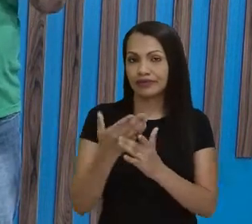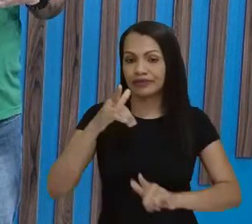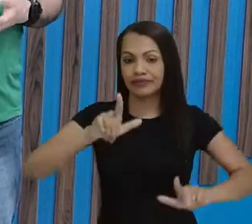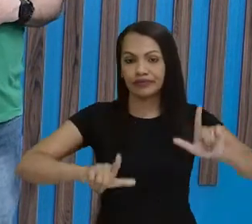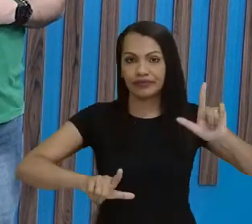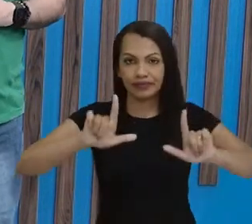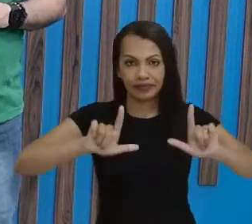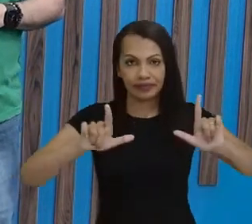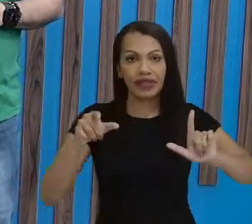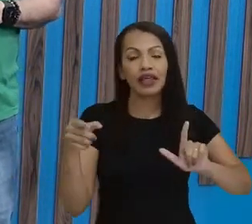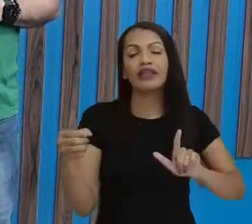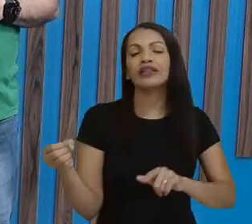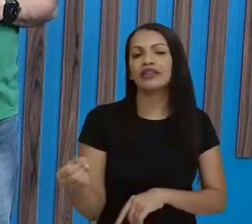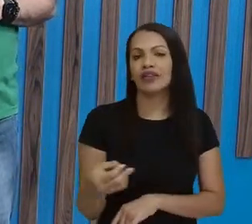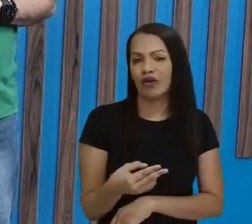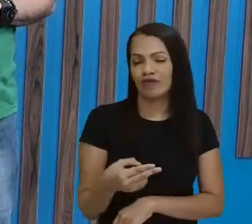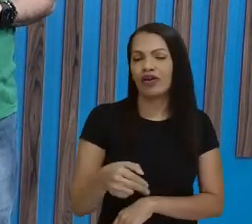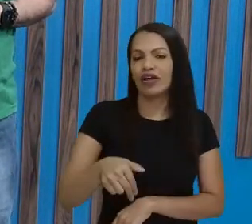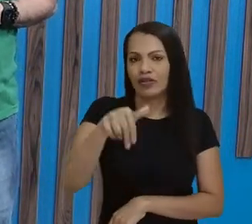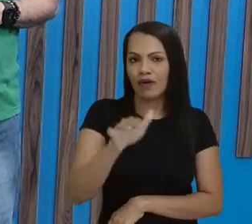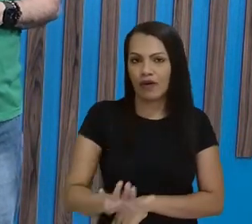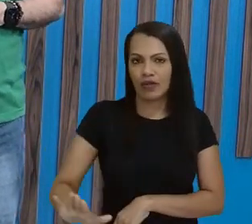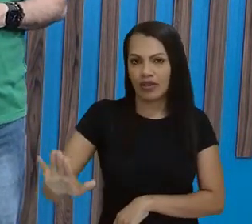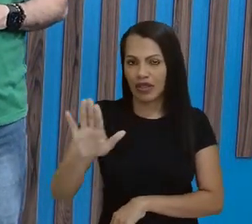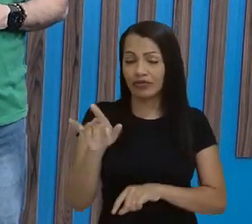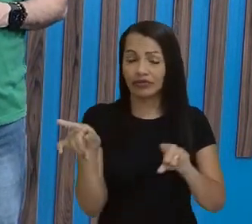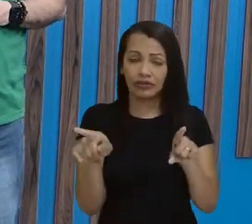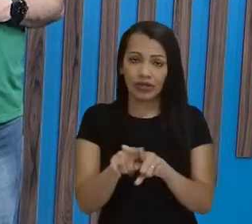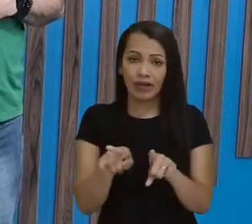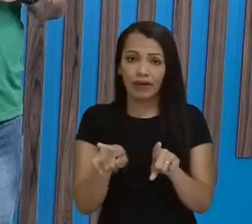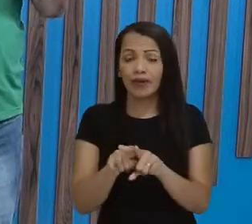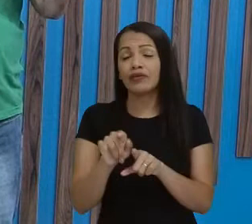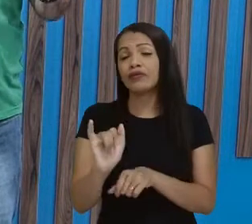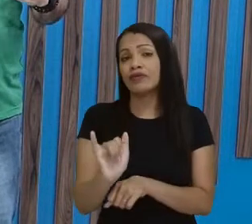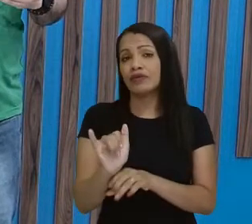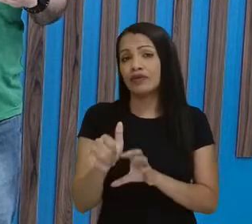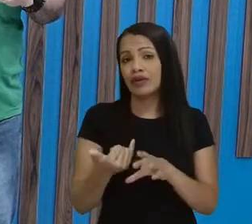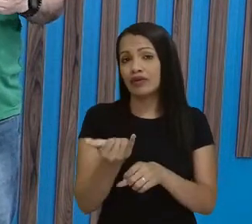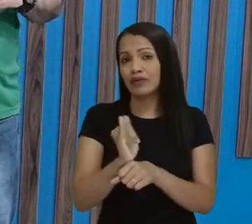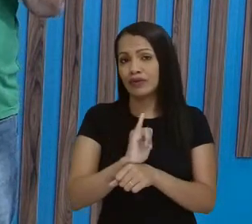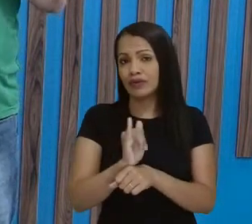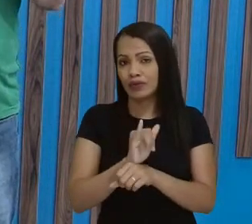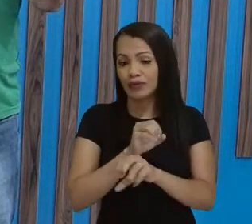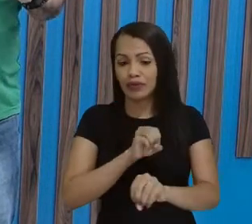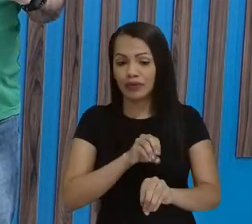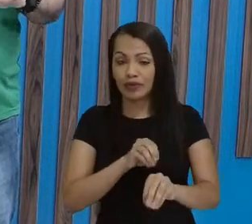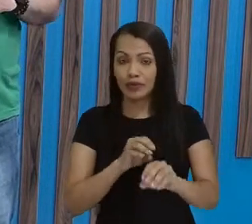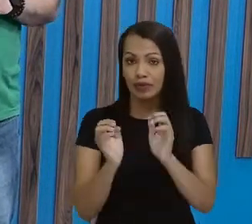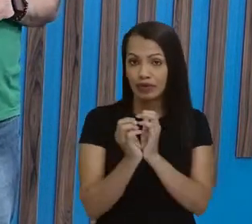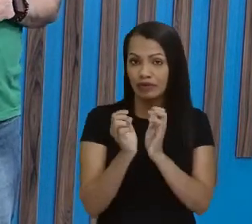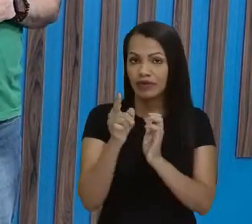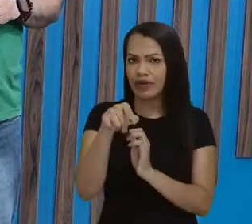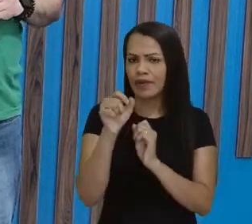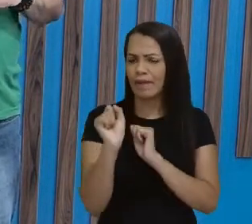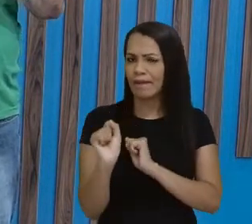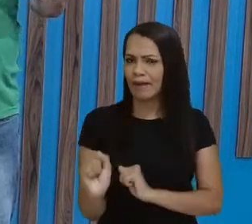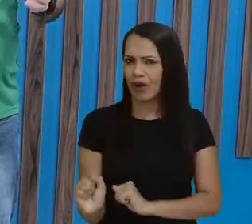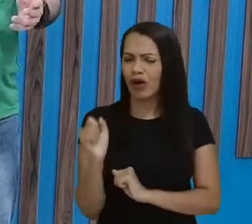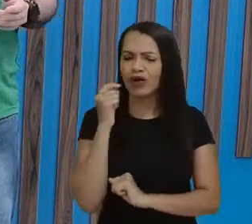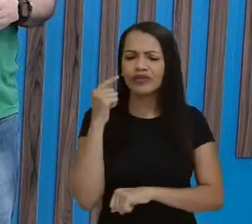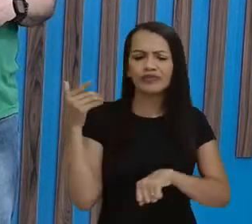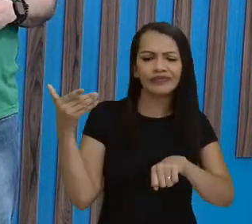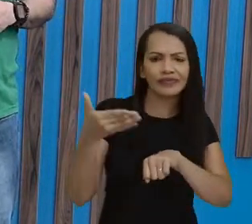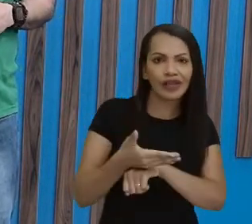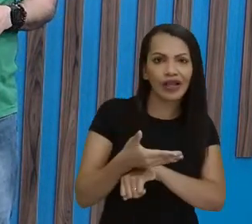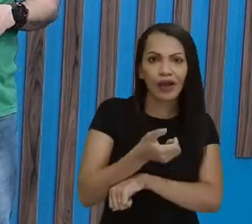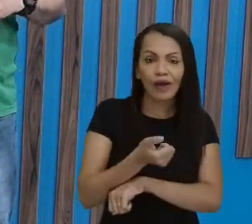mas essa aula também fica no canal do YouTube do Educa Recife, e vocês podem revisitar essa aula quantas